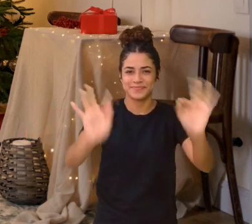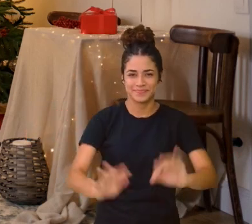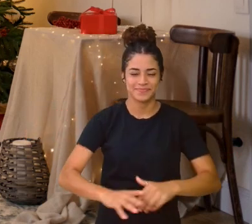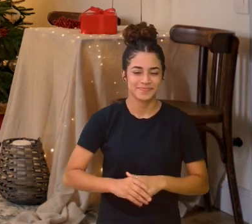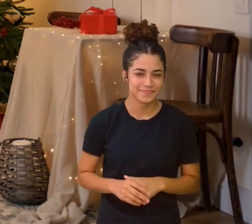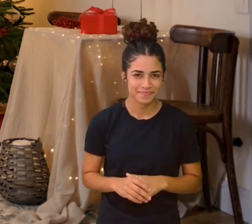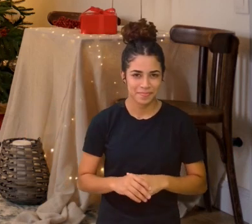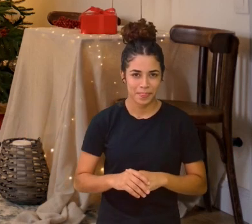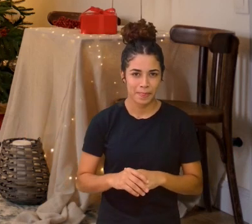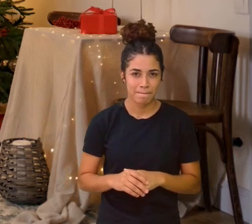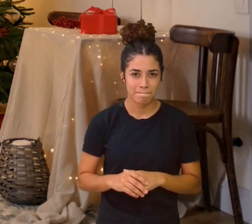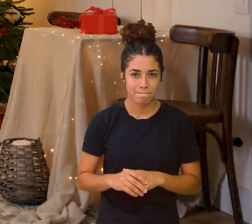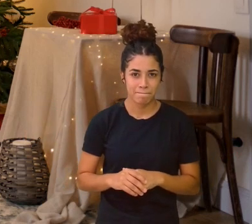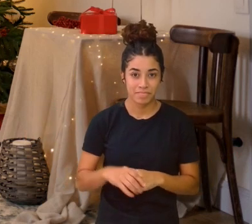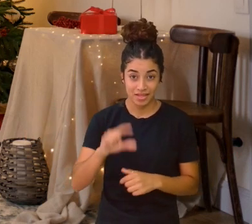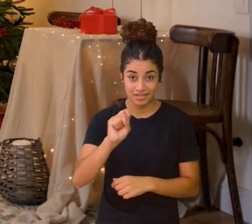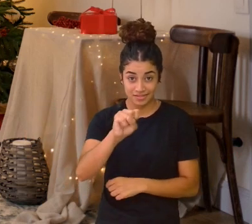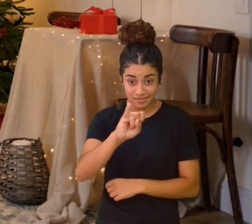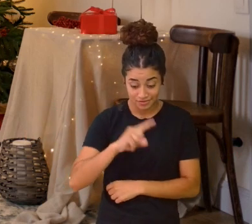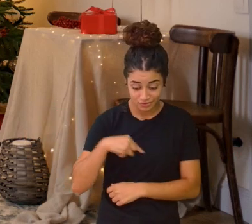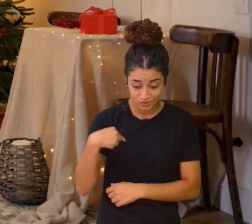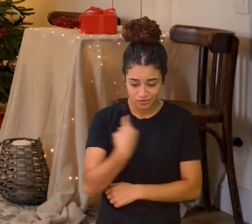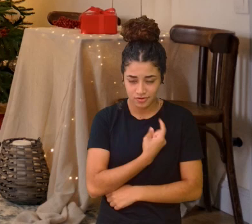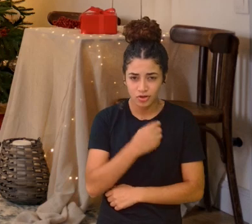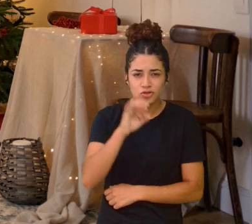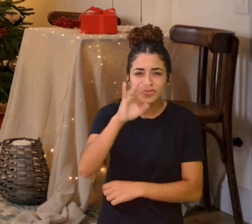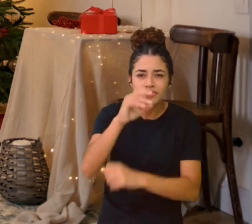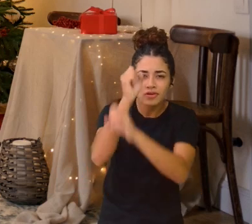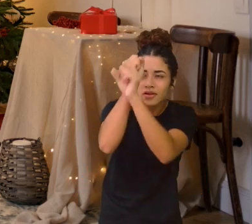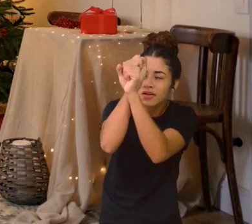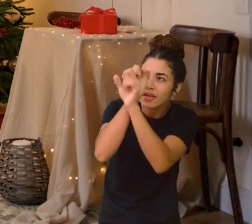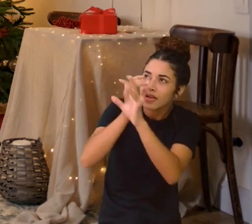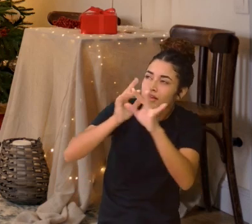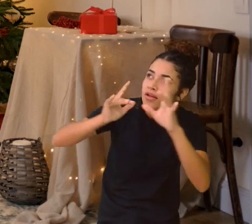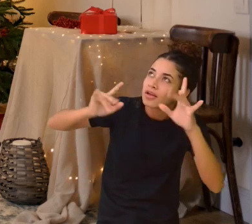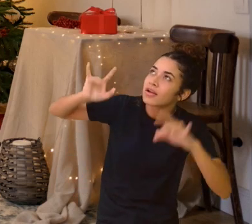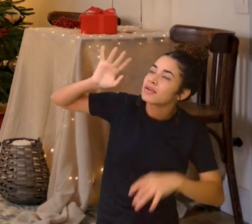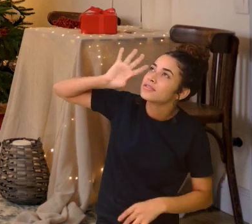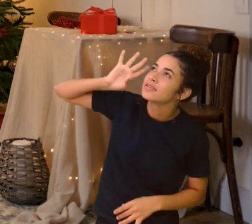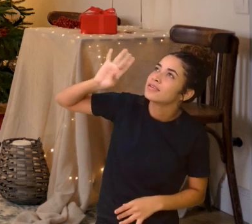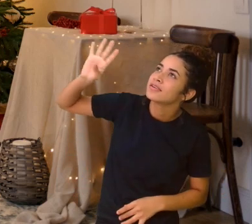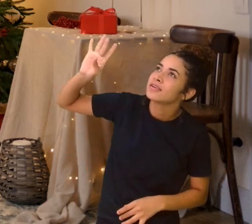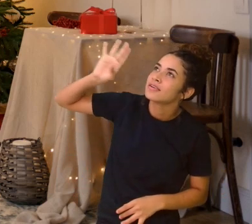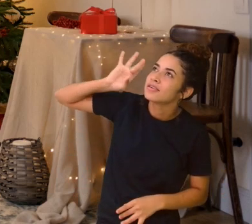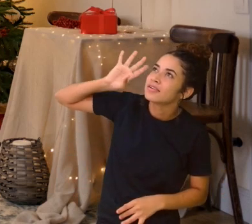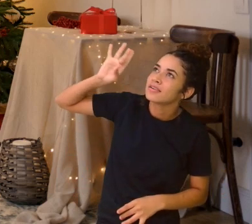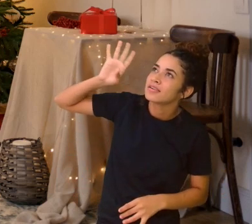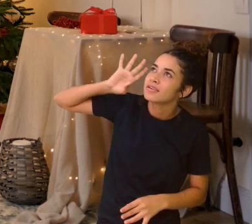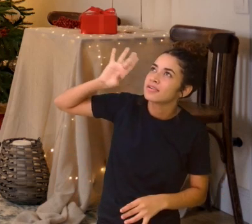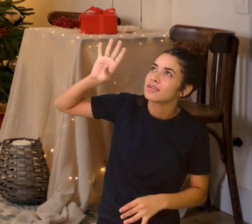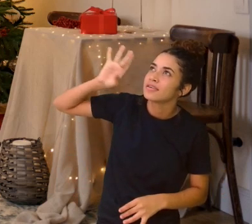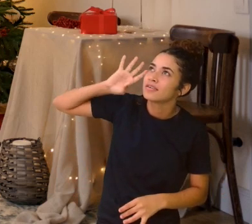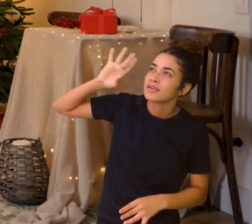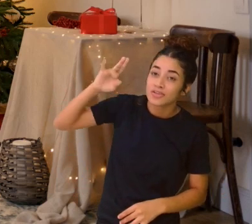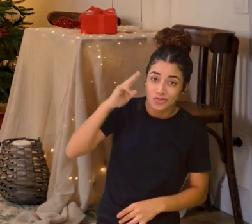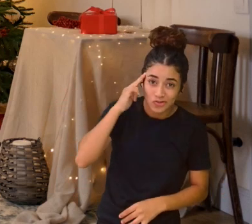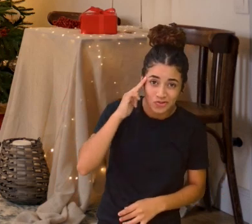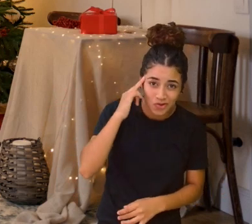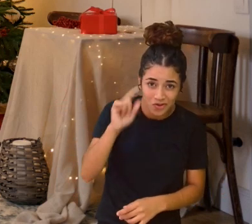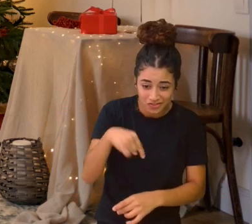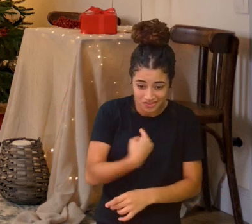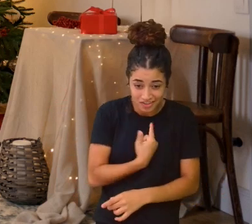Se a gente imaginar Tudo o que a gente